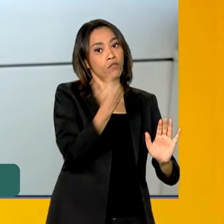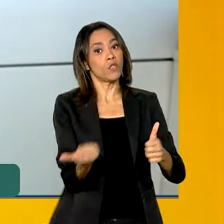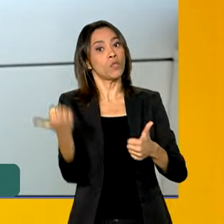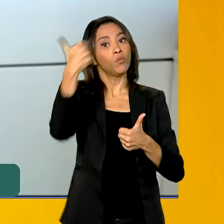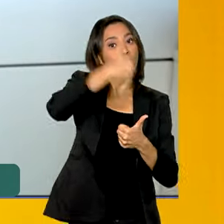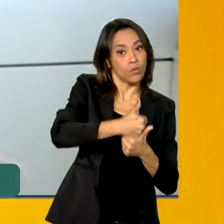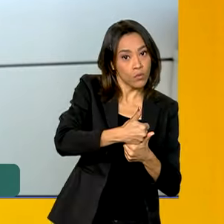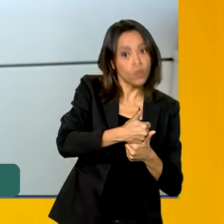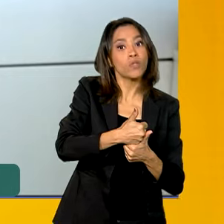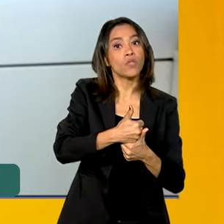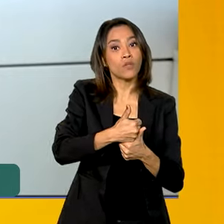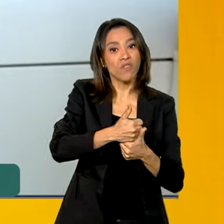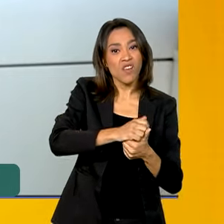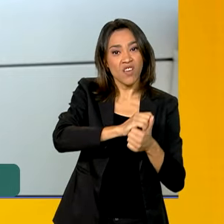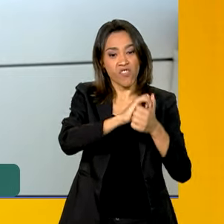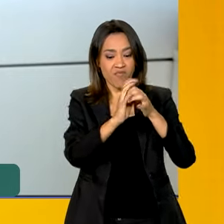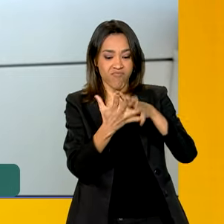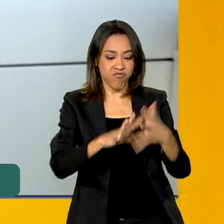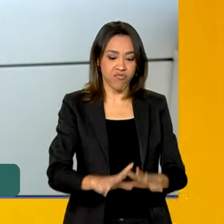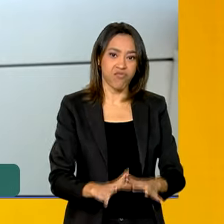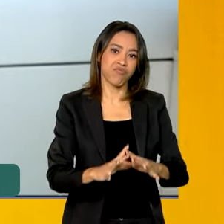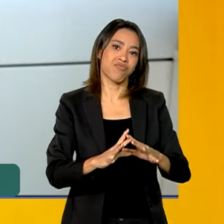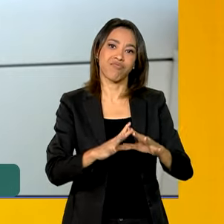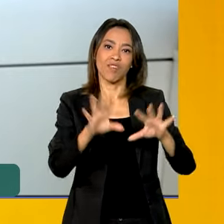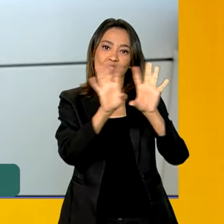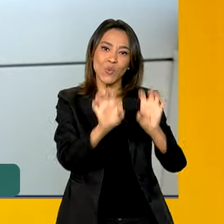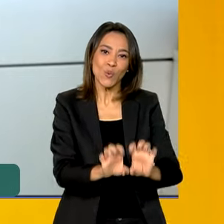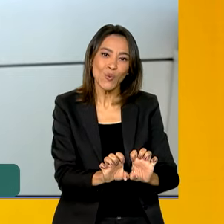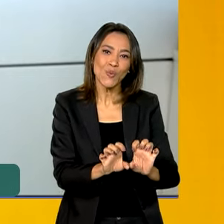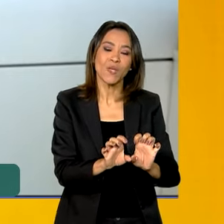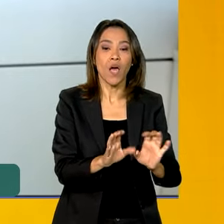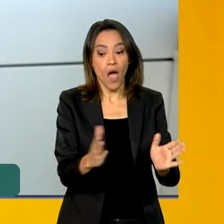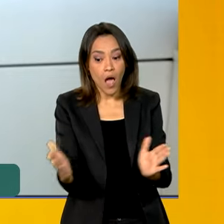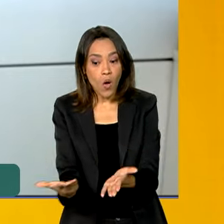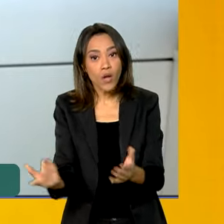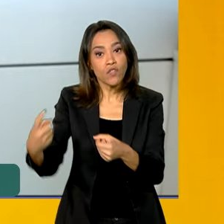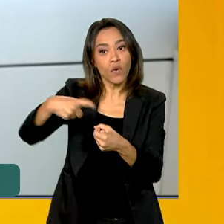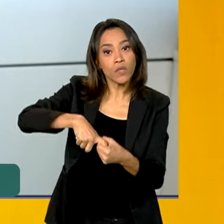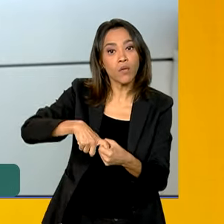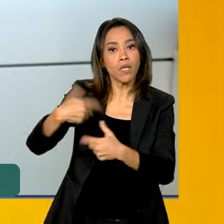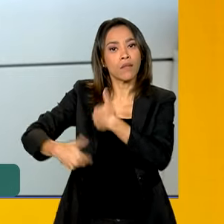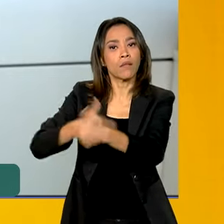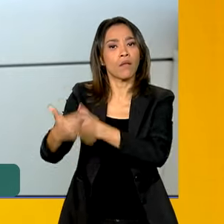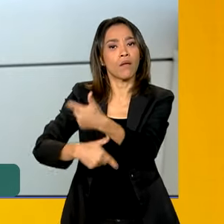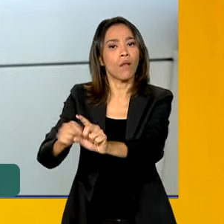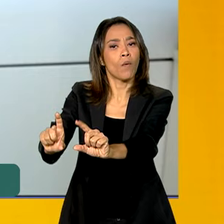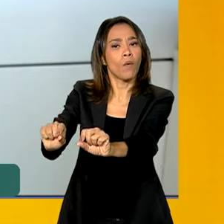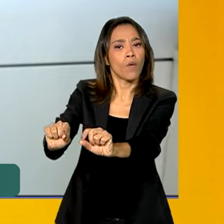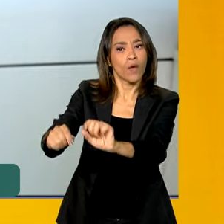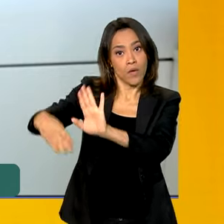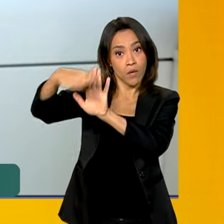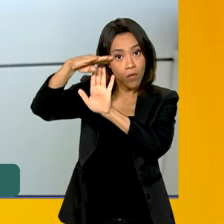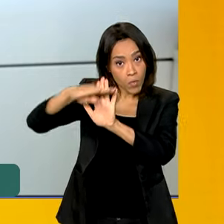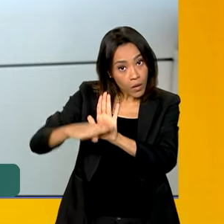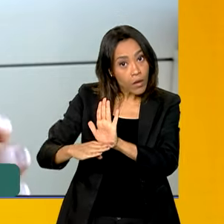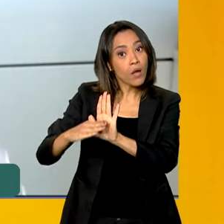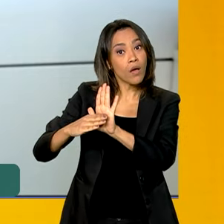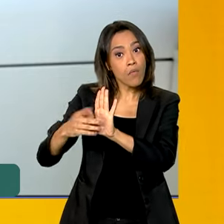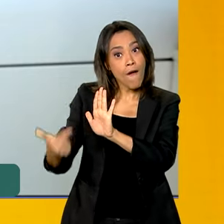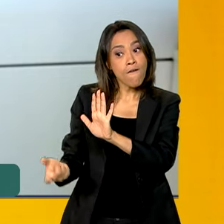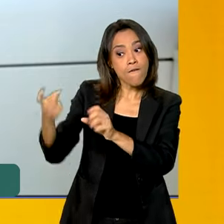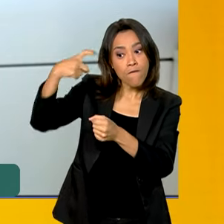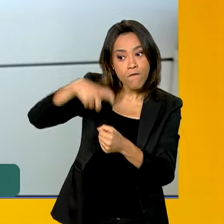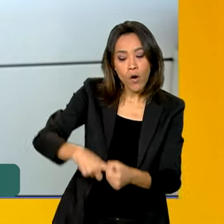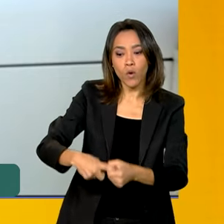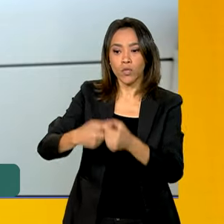e foi desestruturado. E o que nós estamos trabalhando agora é fazer com que o programa volte a atender os